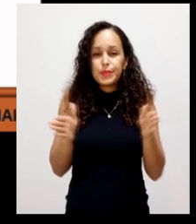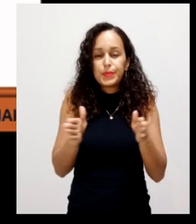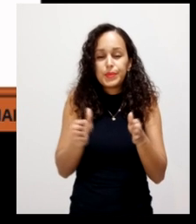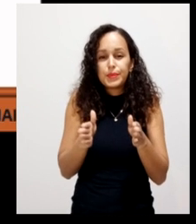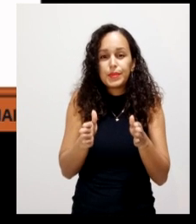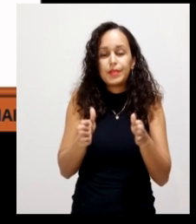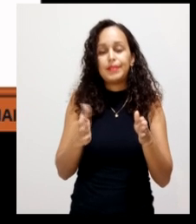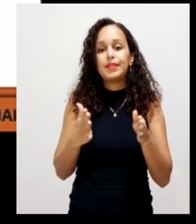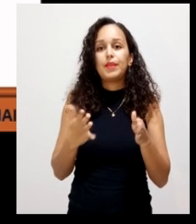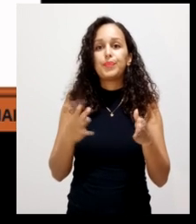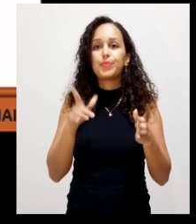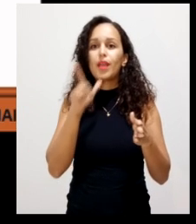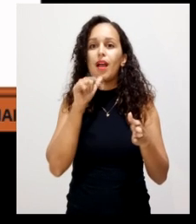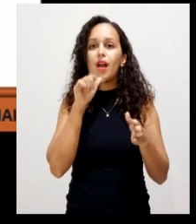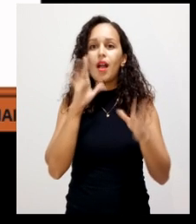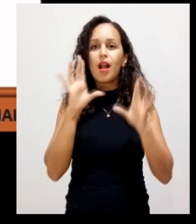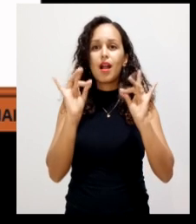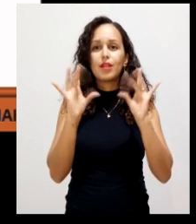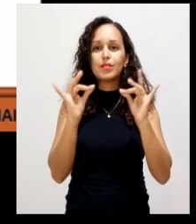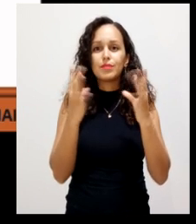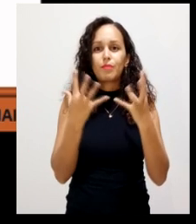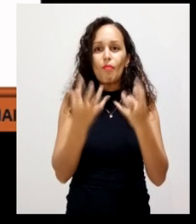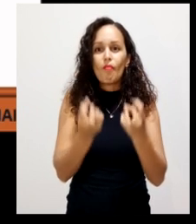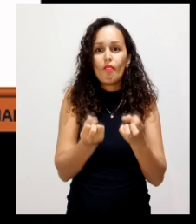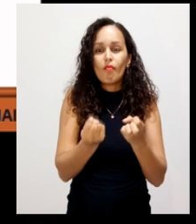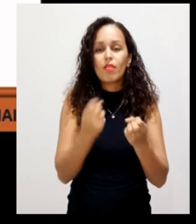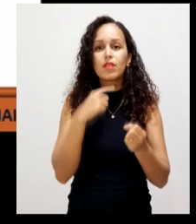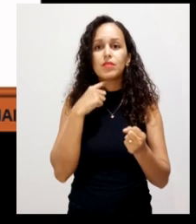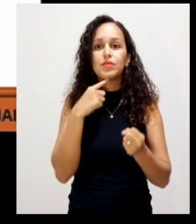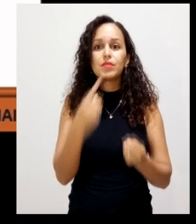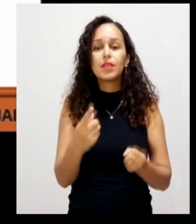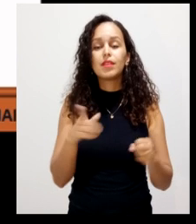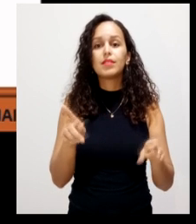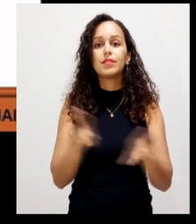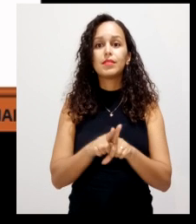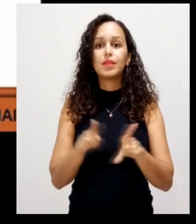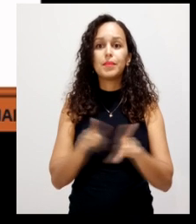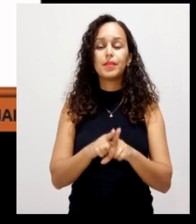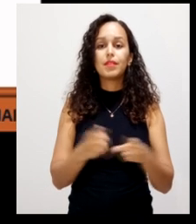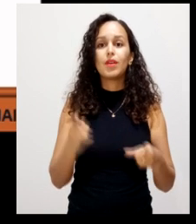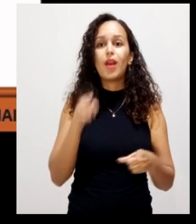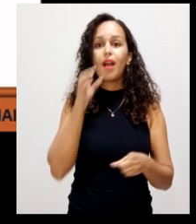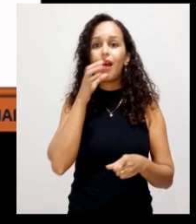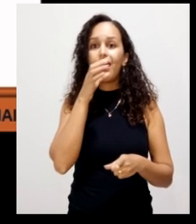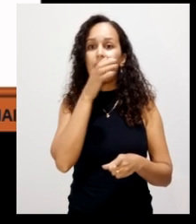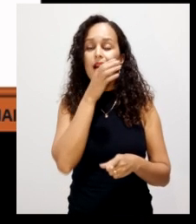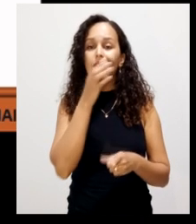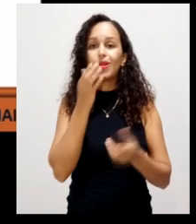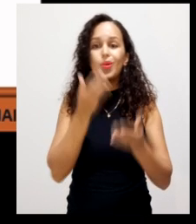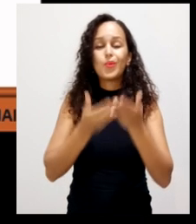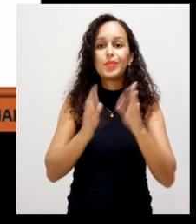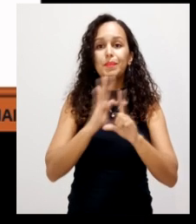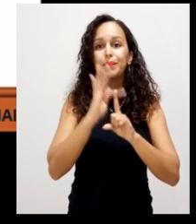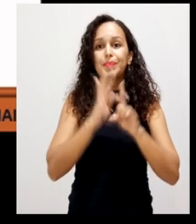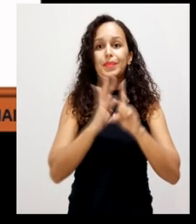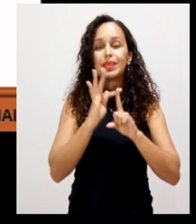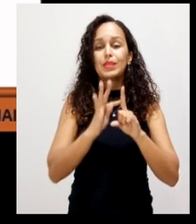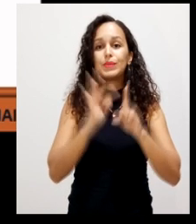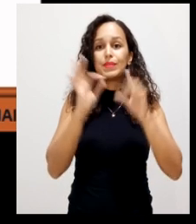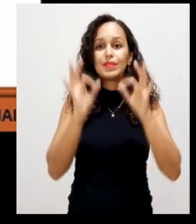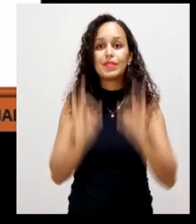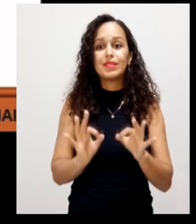problema com a retenção de umidade. E também pode ter problemas com perda de calor e também não conseguir chegar a uma temperatura ideal.